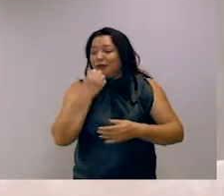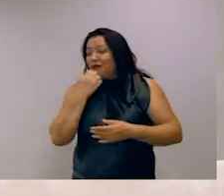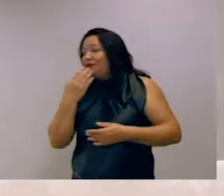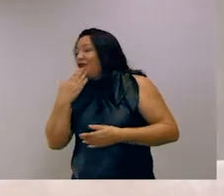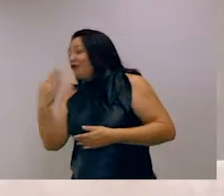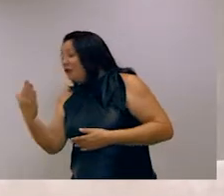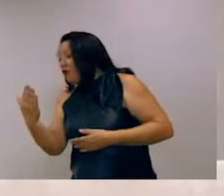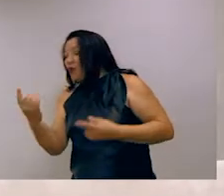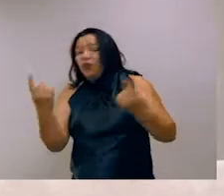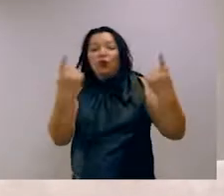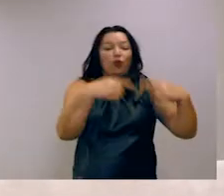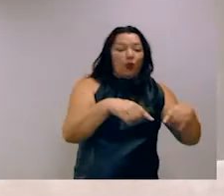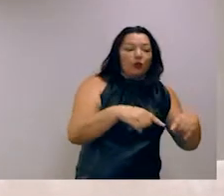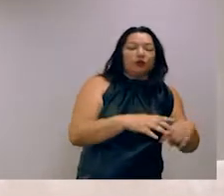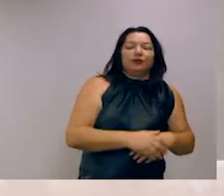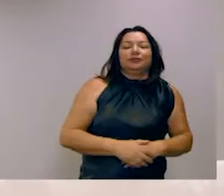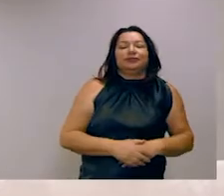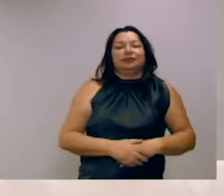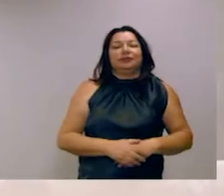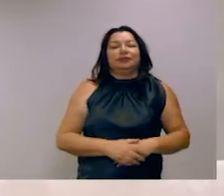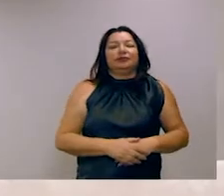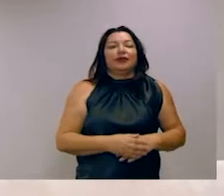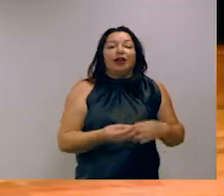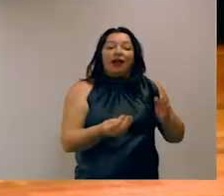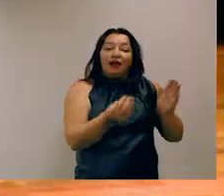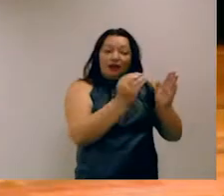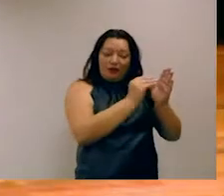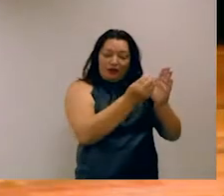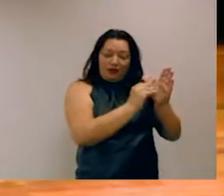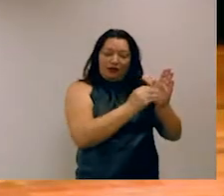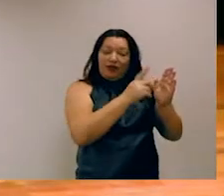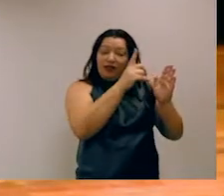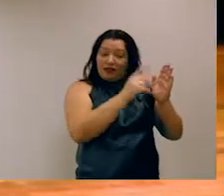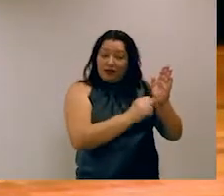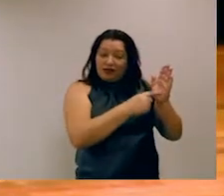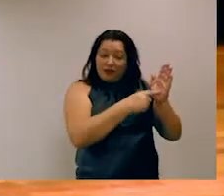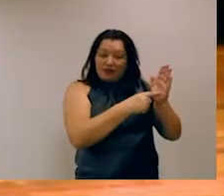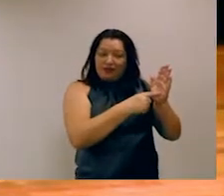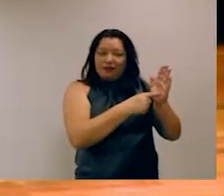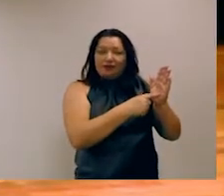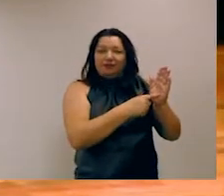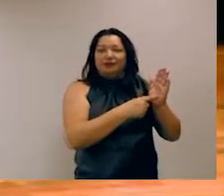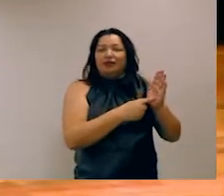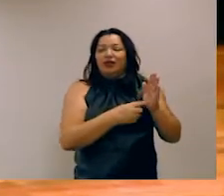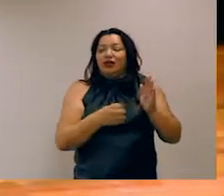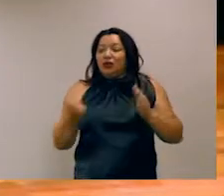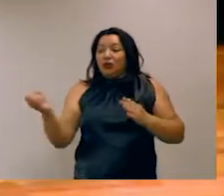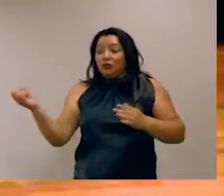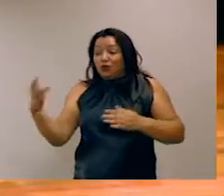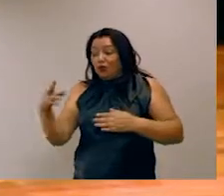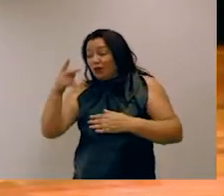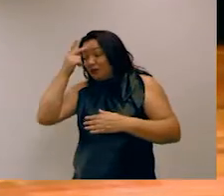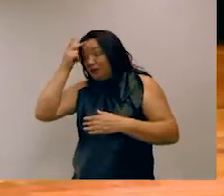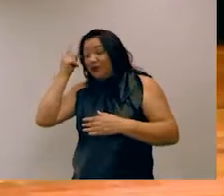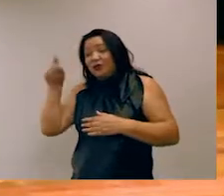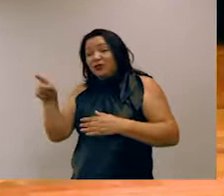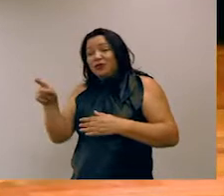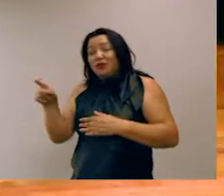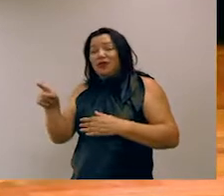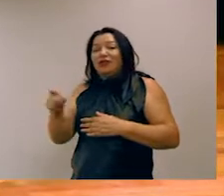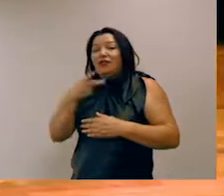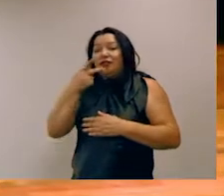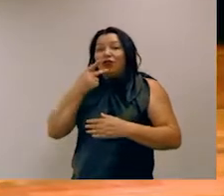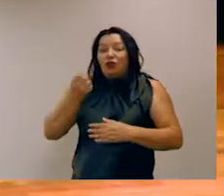E isso aqui é inferido a partir de uma informação redundante sobre a resenha. Em geral, você tem a resenha e uma nota que quem escreveu a resenha deu para o